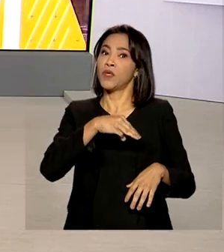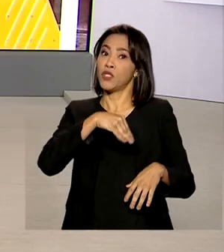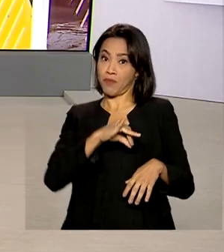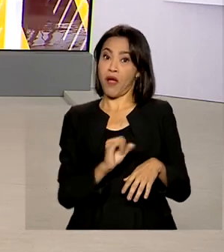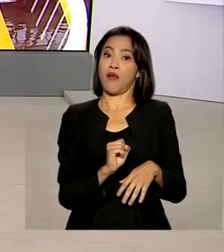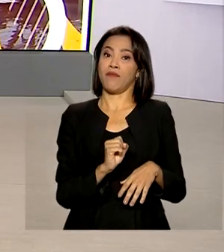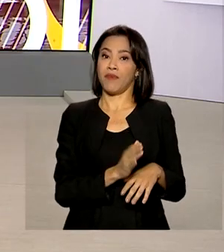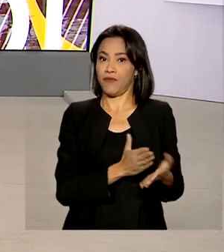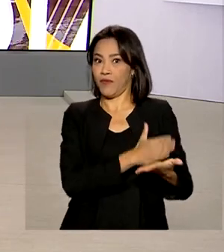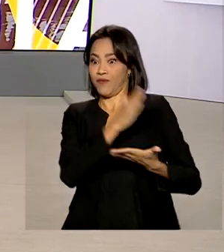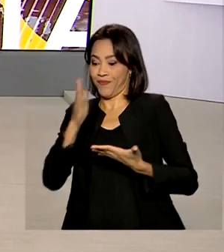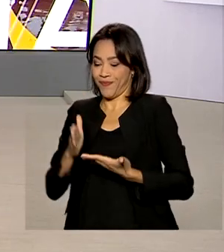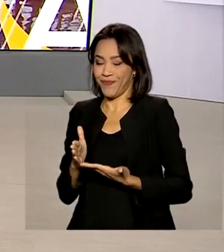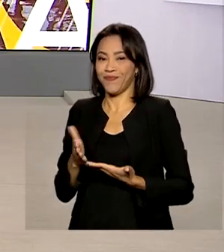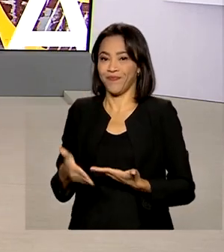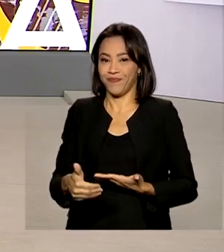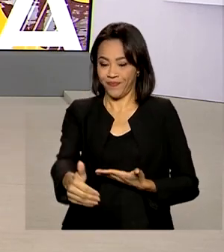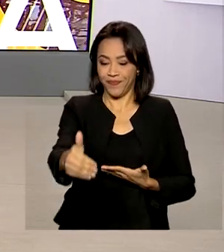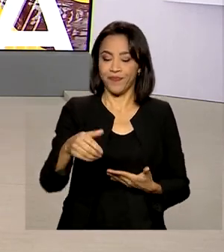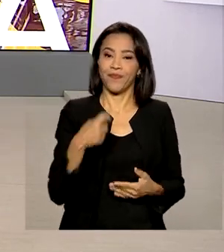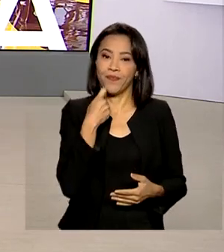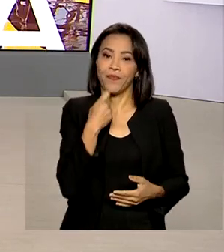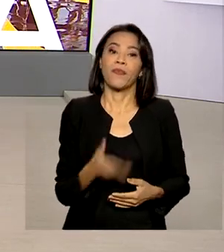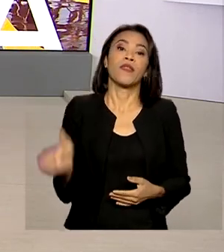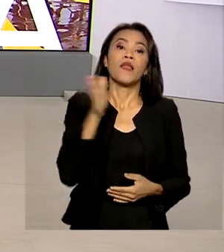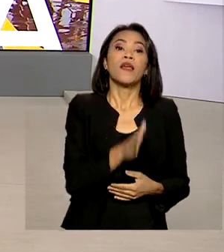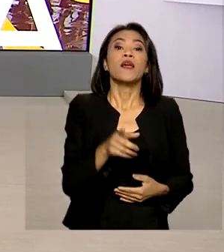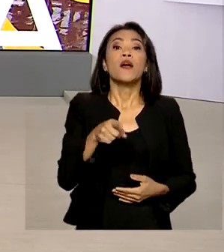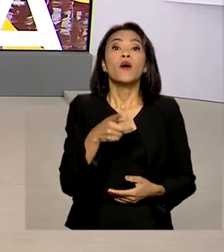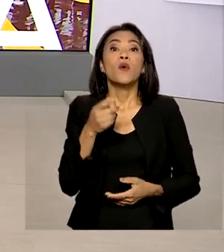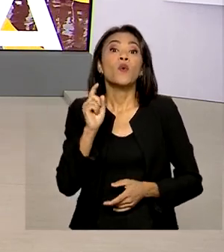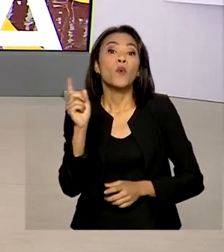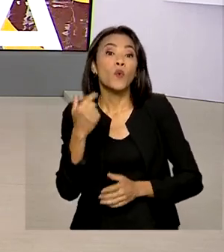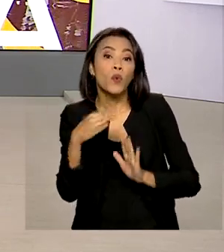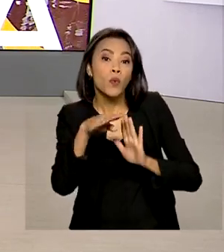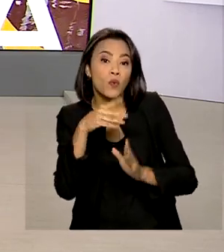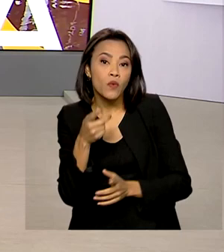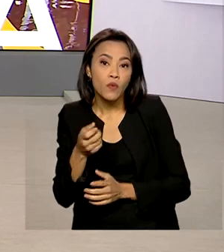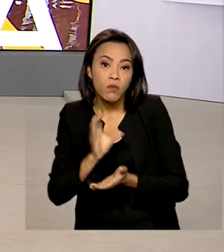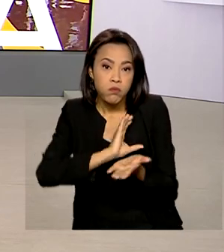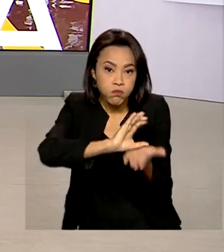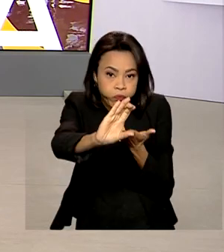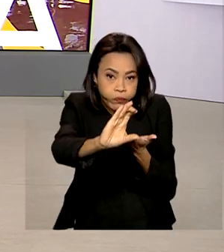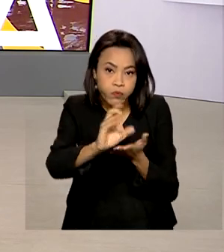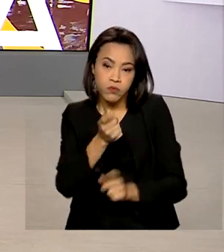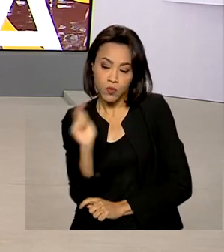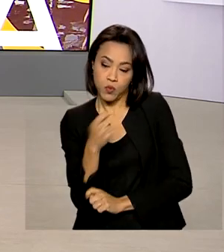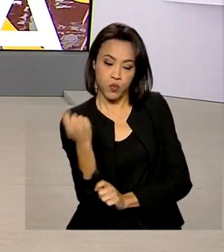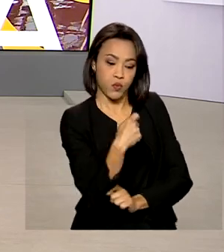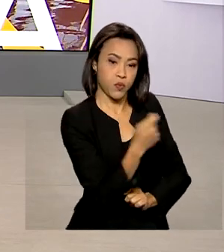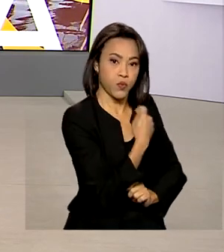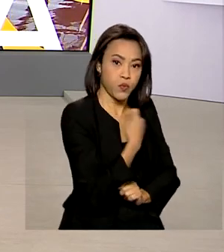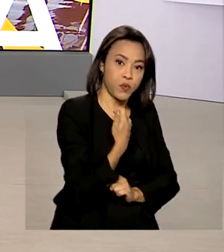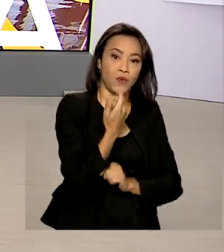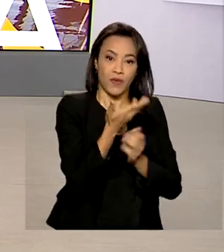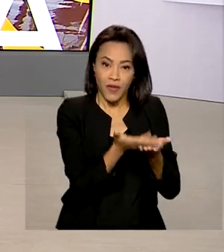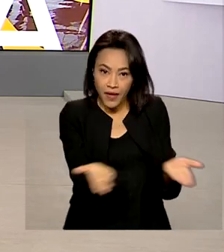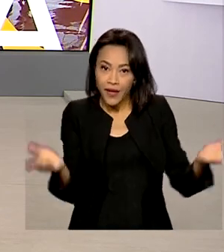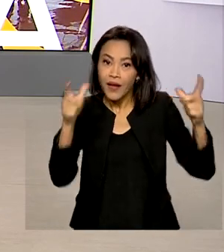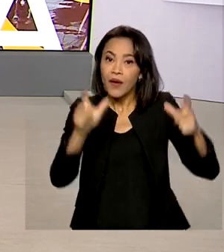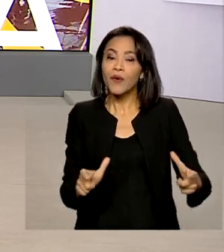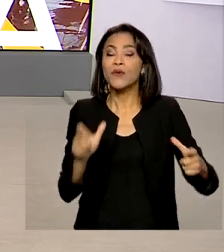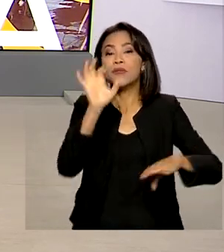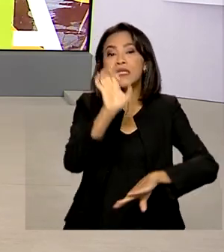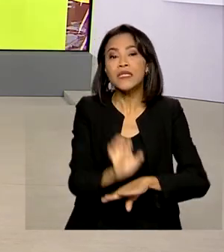O investimento em irrigação agora também vai contar com a iniciativa privada. É o projeto do Baixio do Irecê na Bahia,